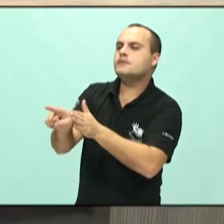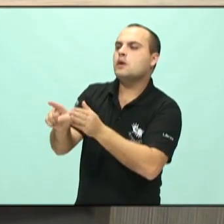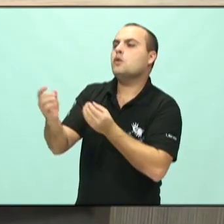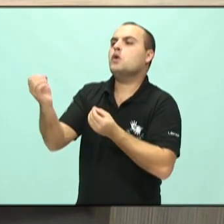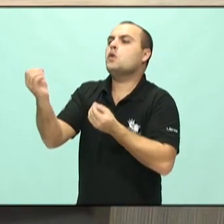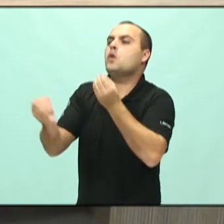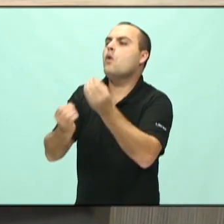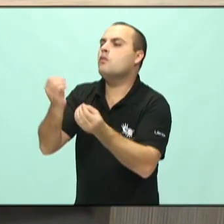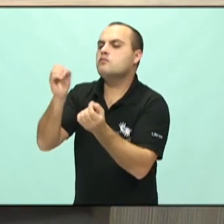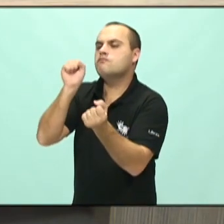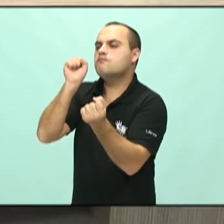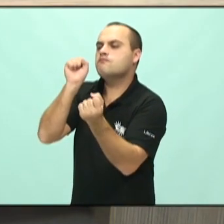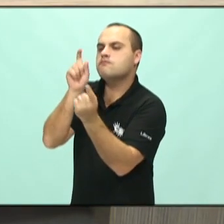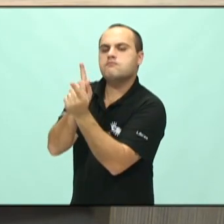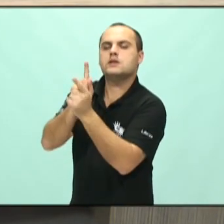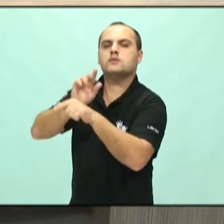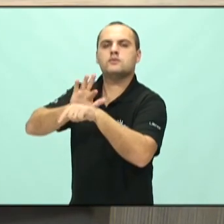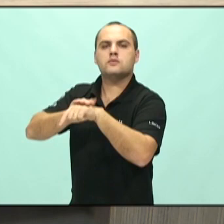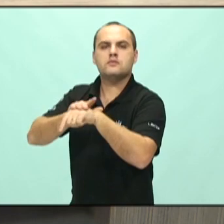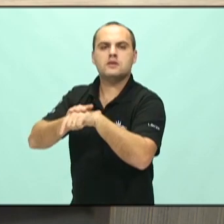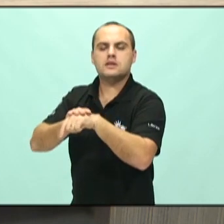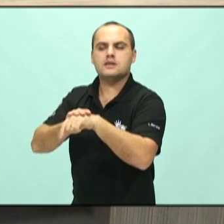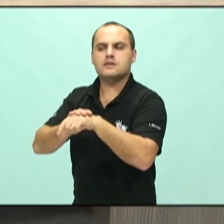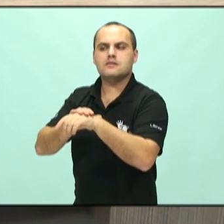diagnóstico hoje nos consultórios?